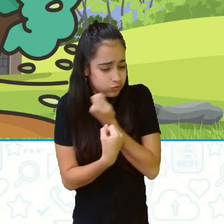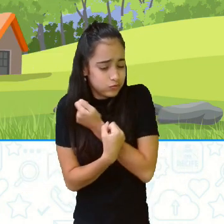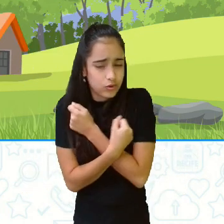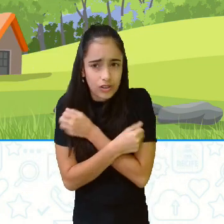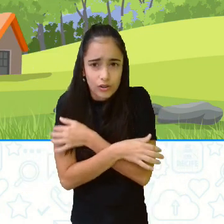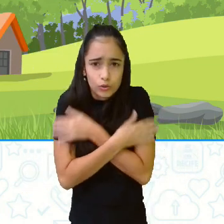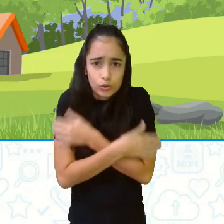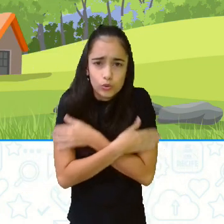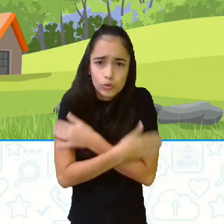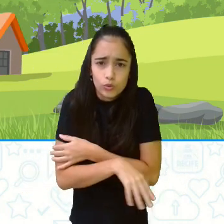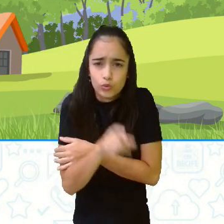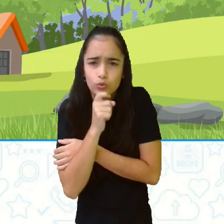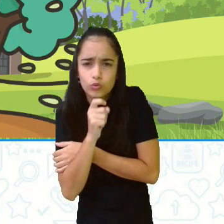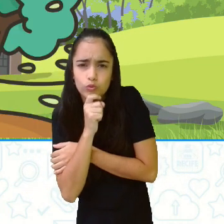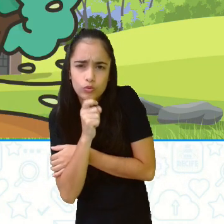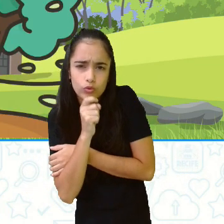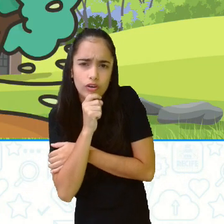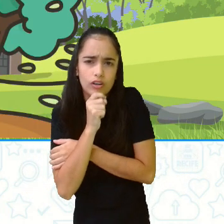mais.